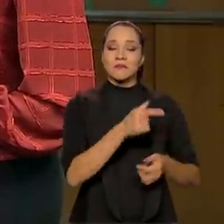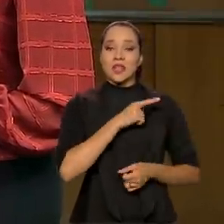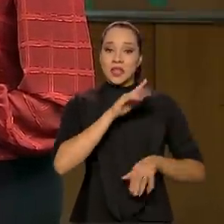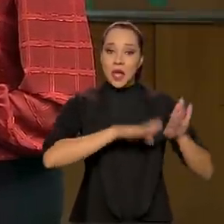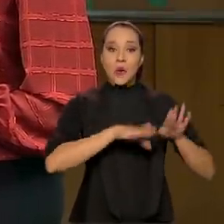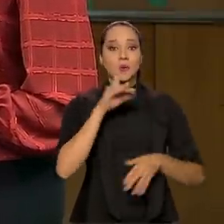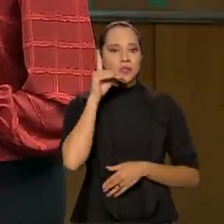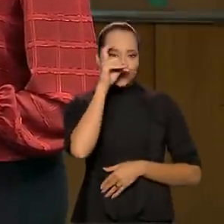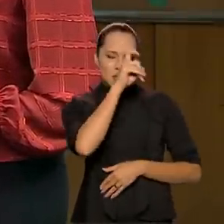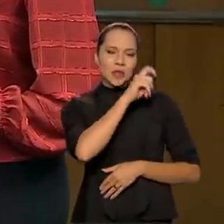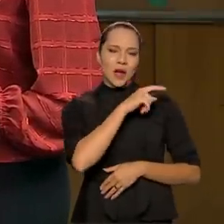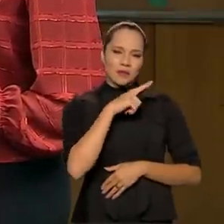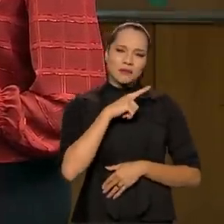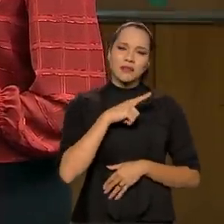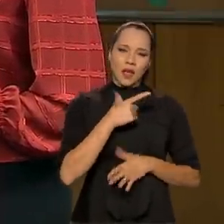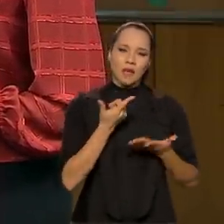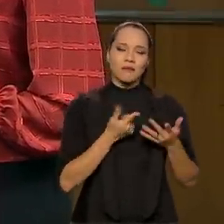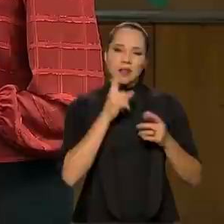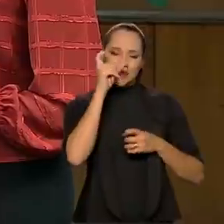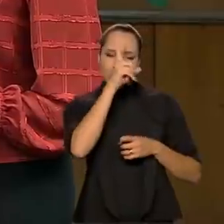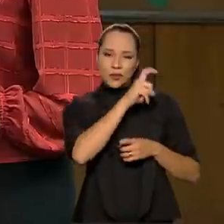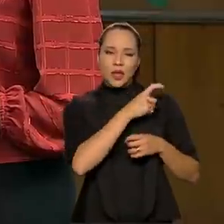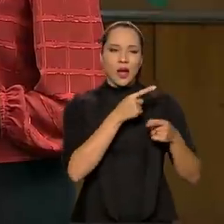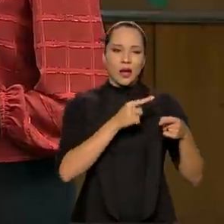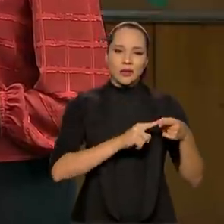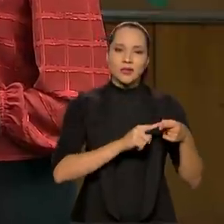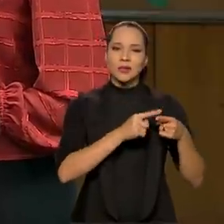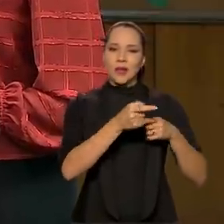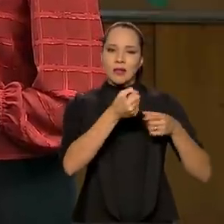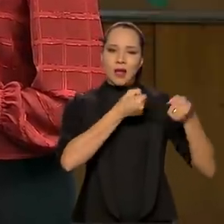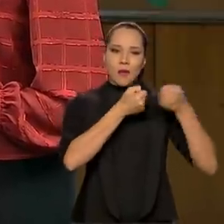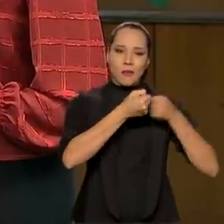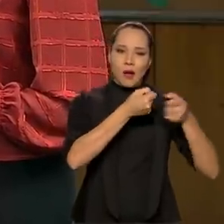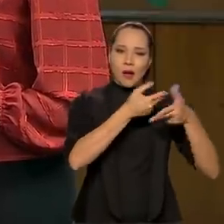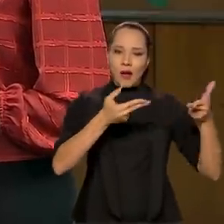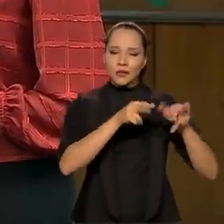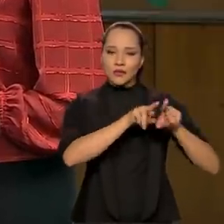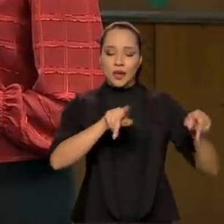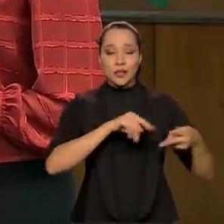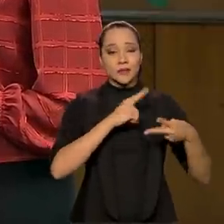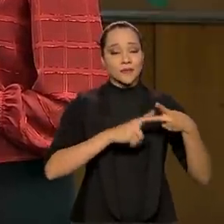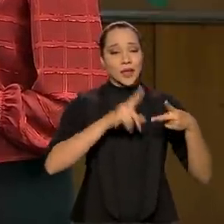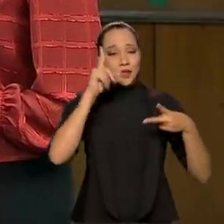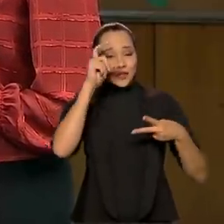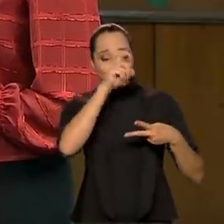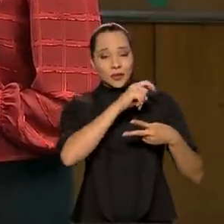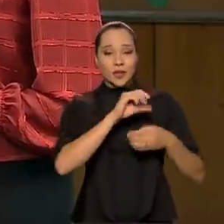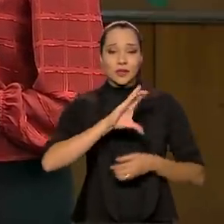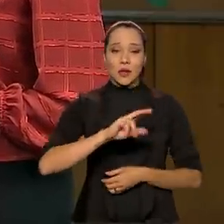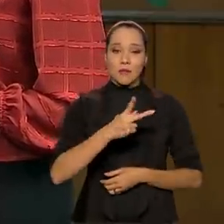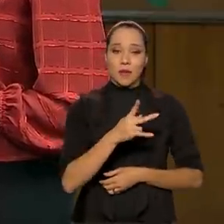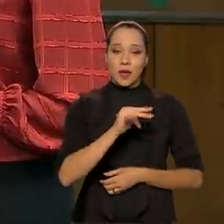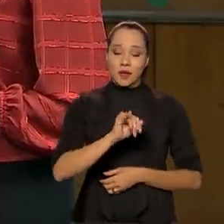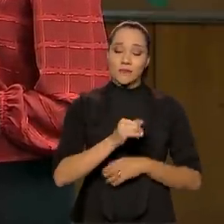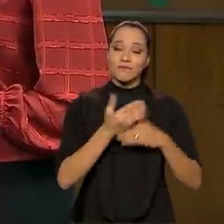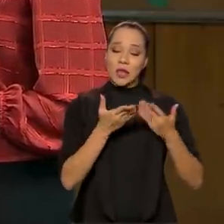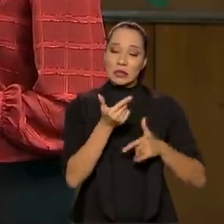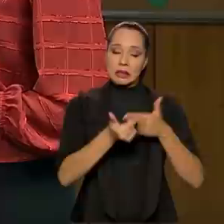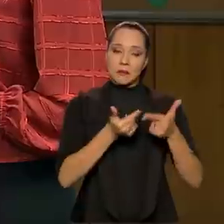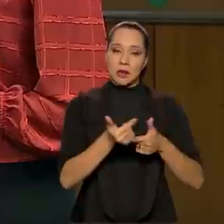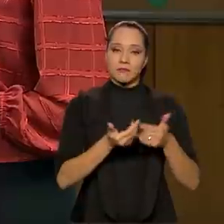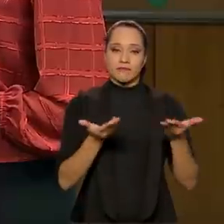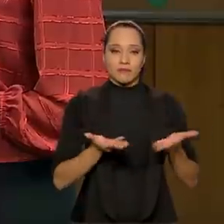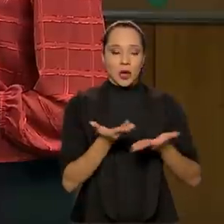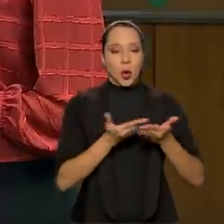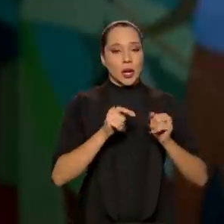dificuldades, temos dificuldade com parte da grande mídia, temos dificuldade com uma CPI que está funcionando